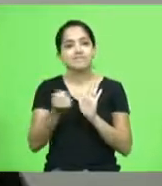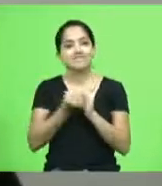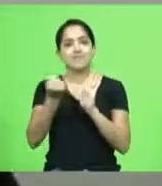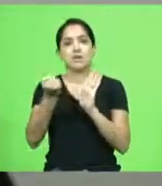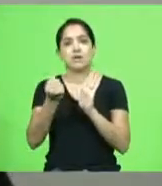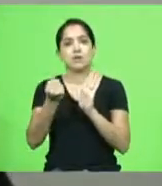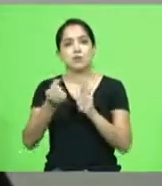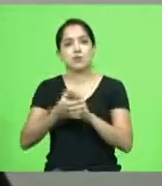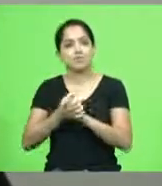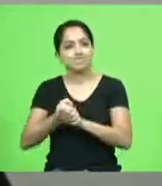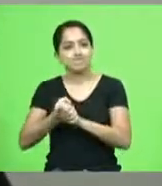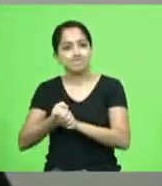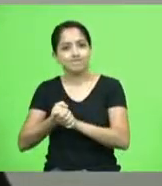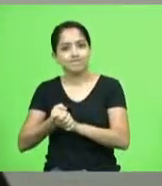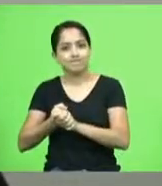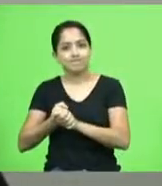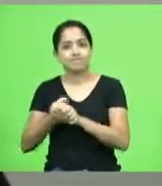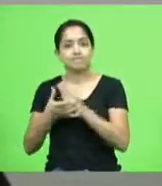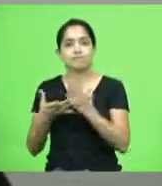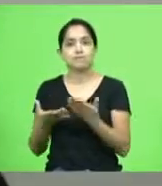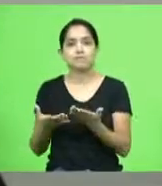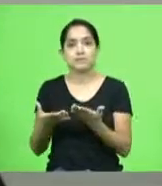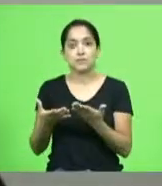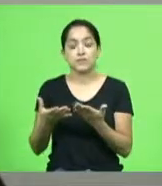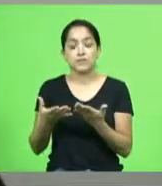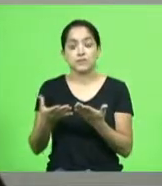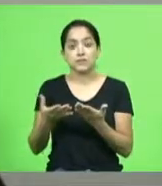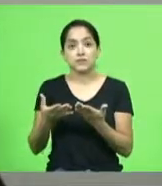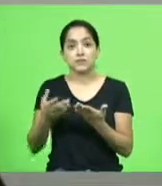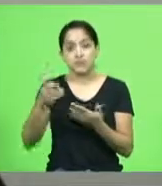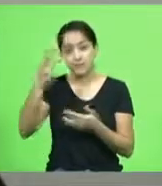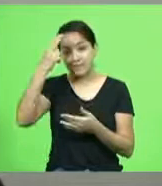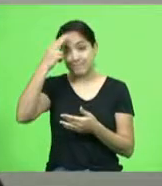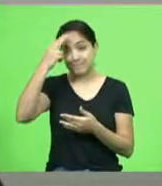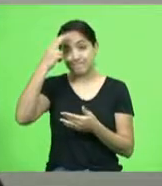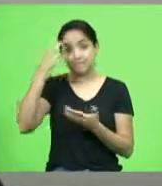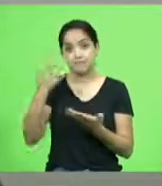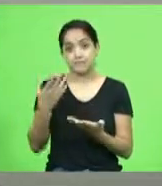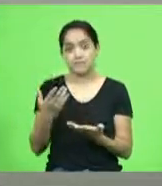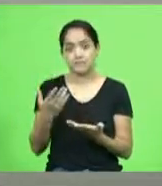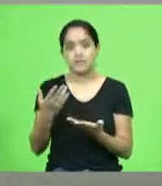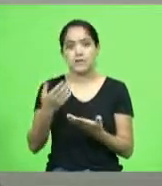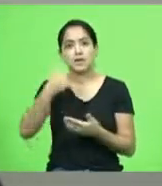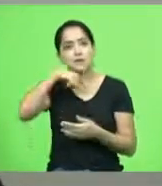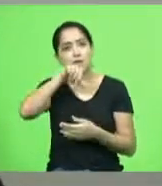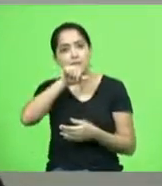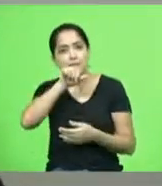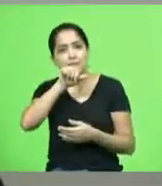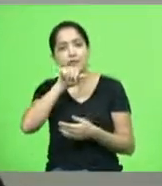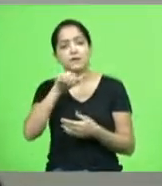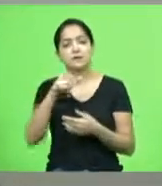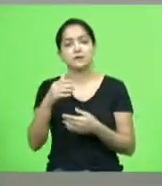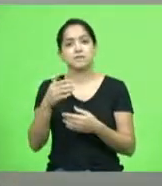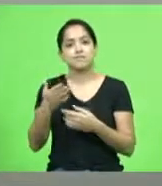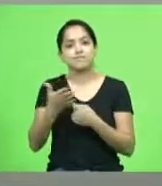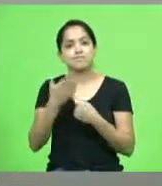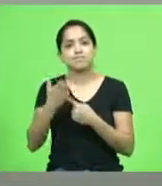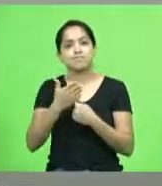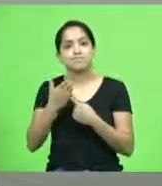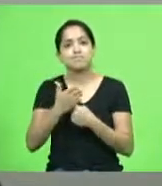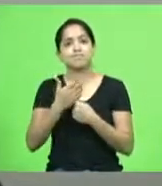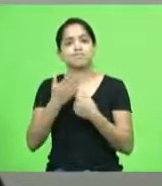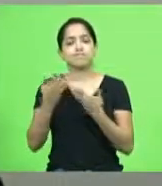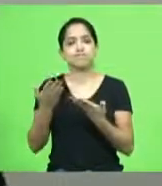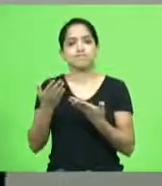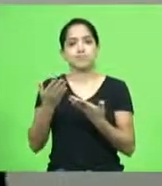segurava a mão e não queria largar e isso nos marca bastante então a mãe é a grande árvore a árvore que deu o fruto do ladinho do